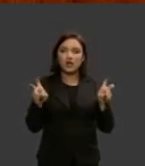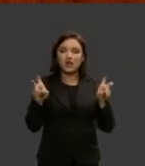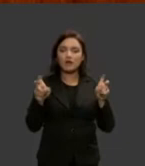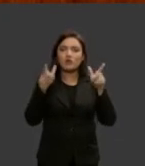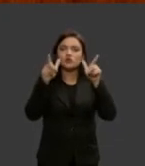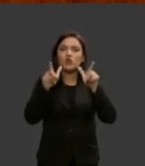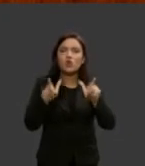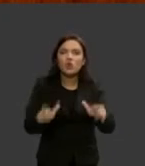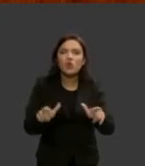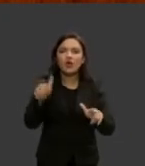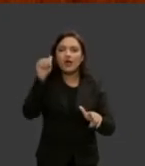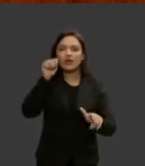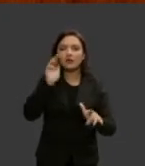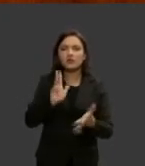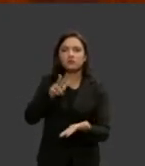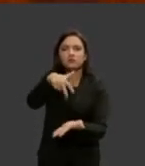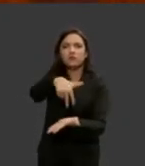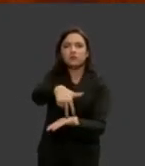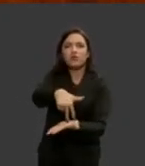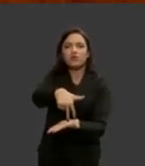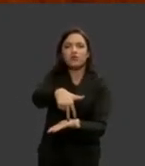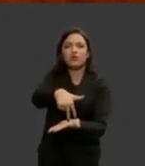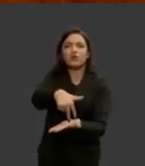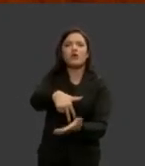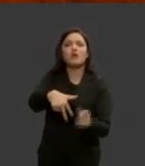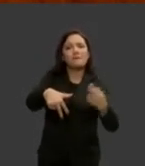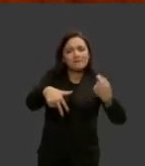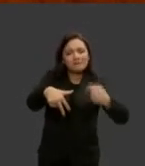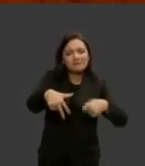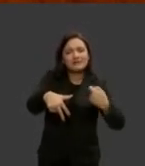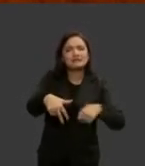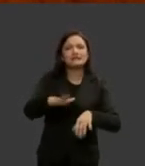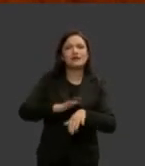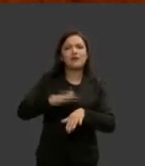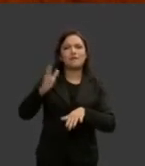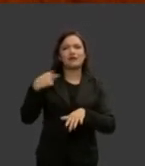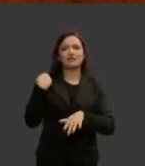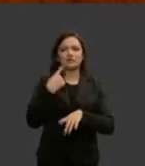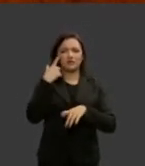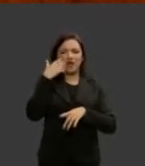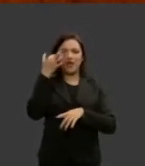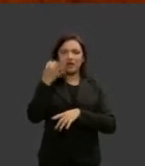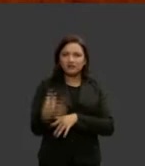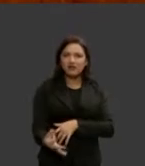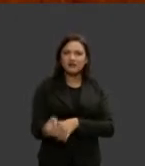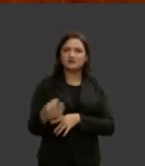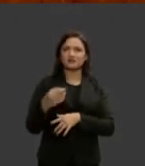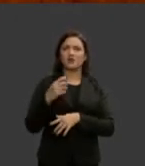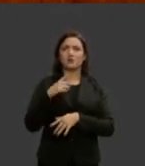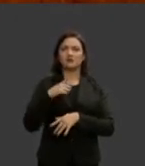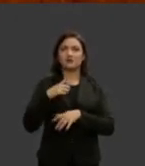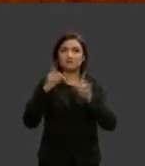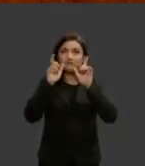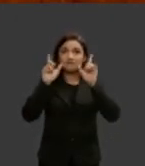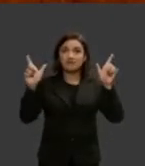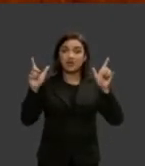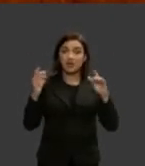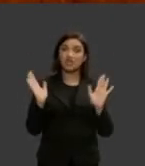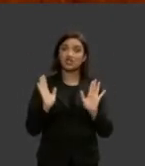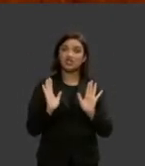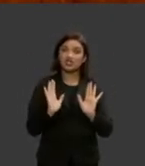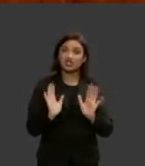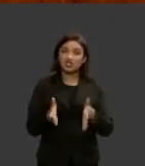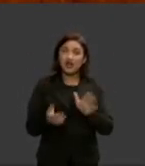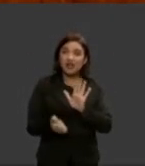brasileira ainda está a merecer a nossa atenção eu já perdi as contas de quantas vezes